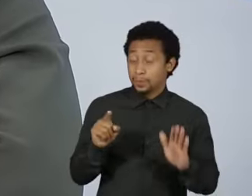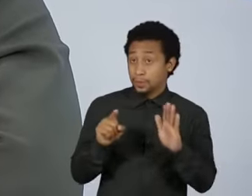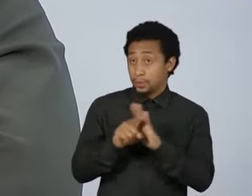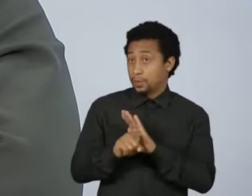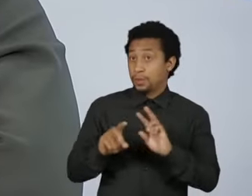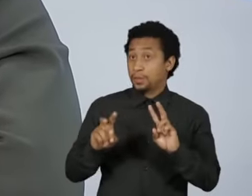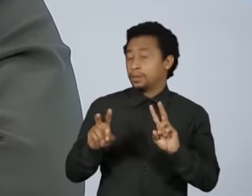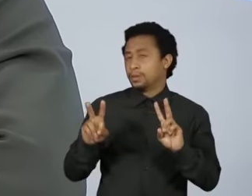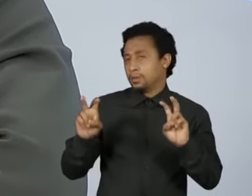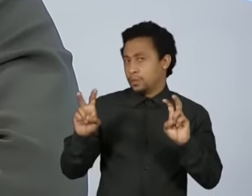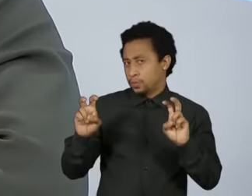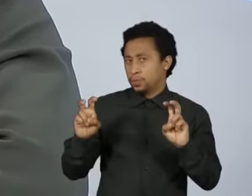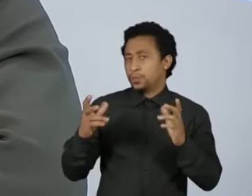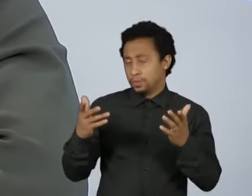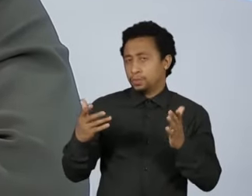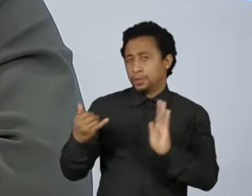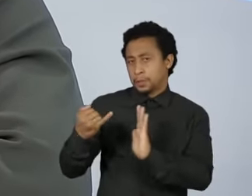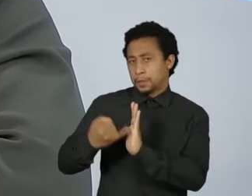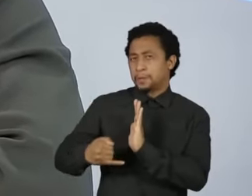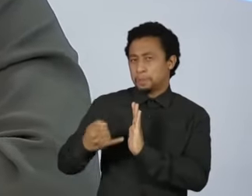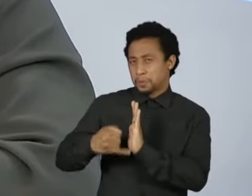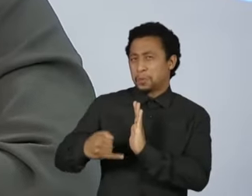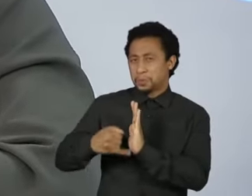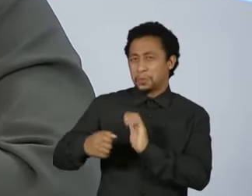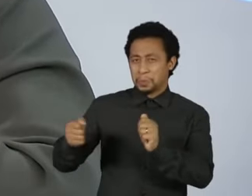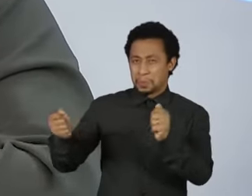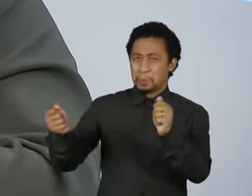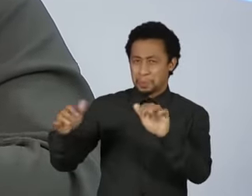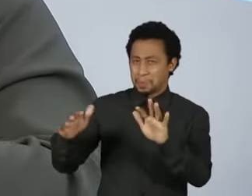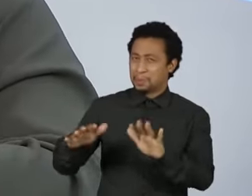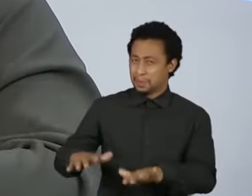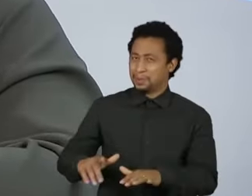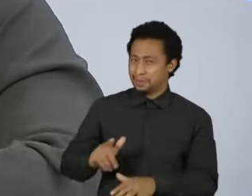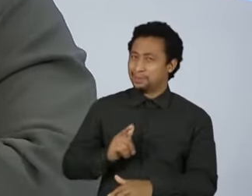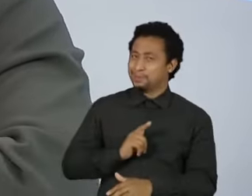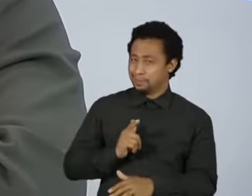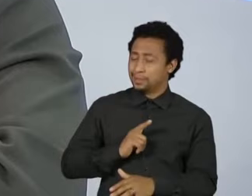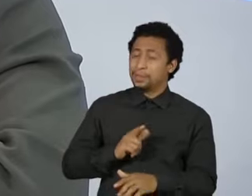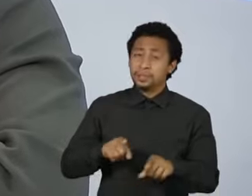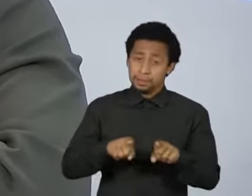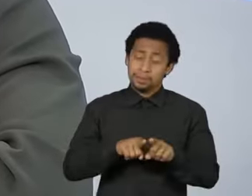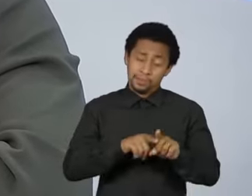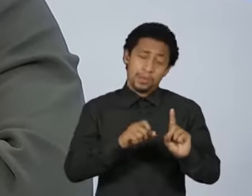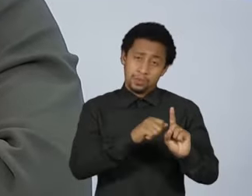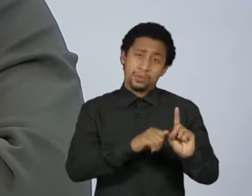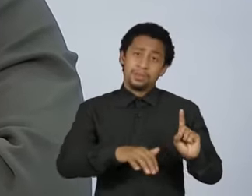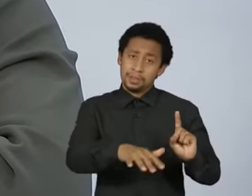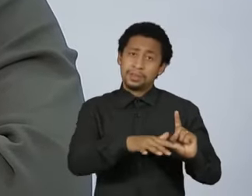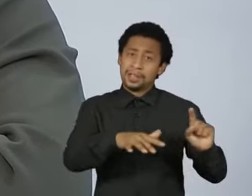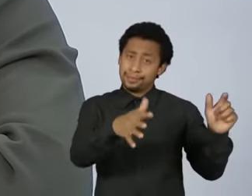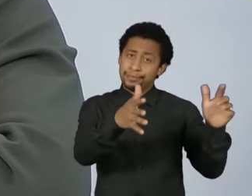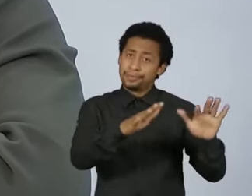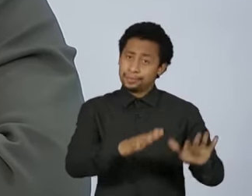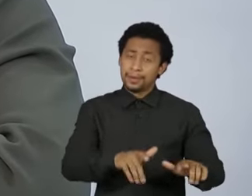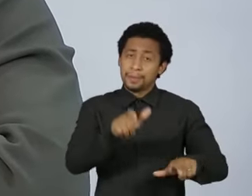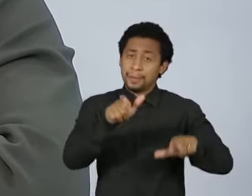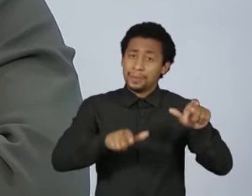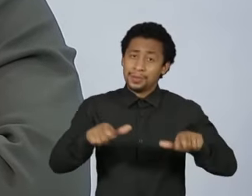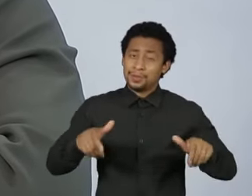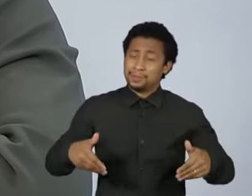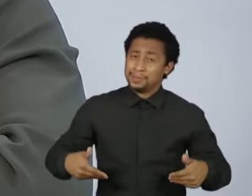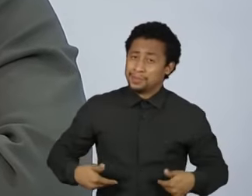fiscal. A gente tem uma crise fiscal gravíssima, mas também tem uma tragédia social, com milhões de pessoas passando fome